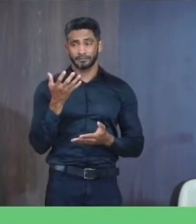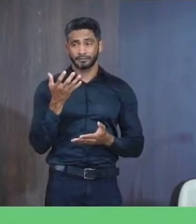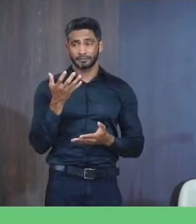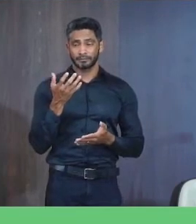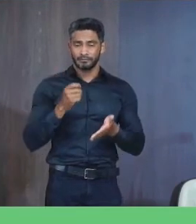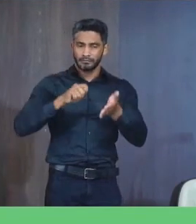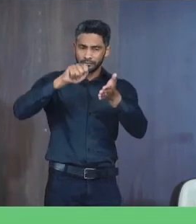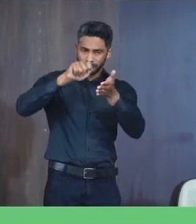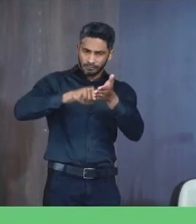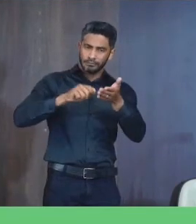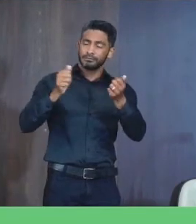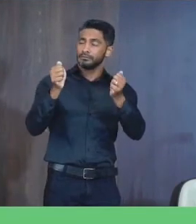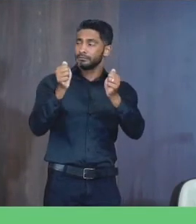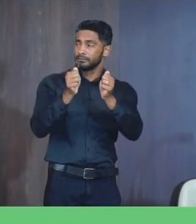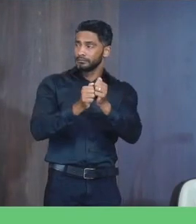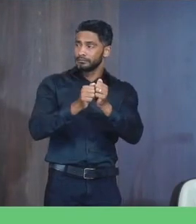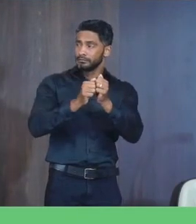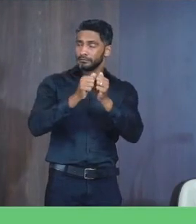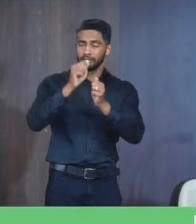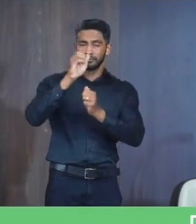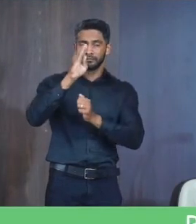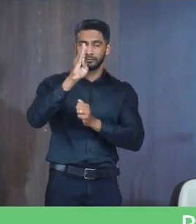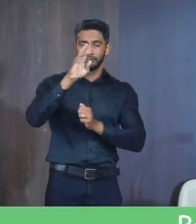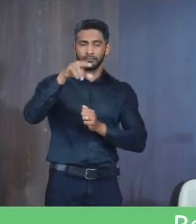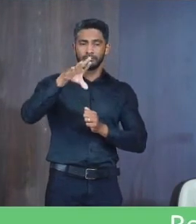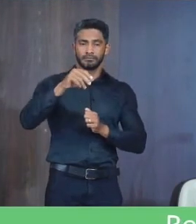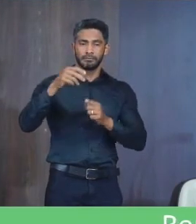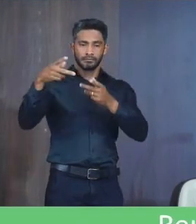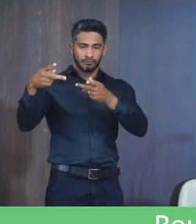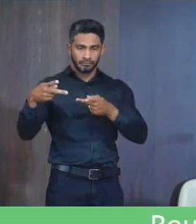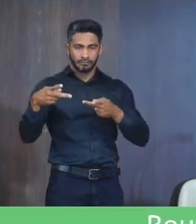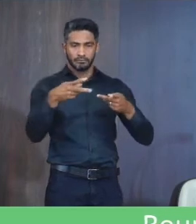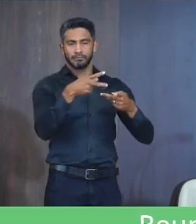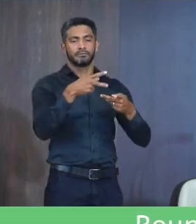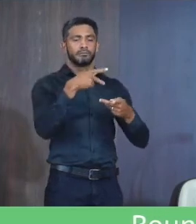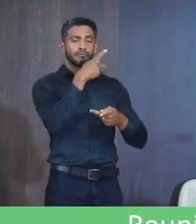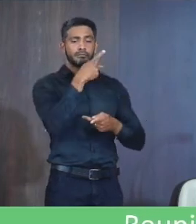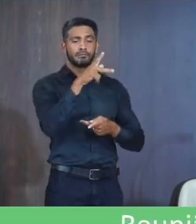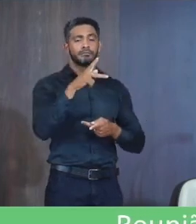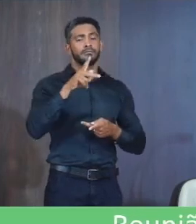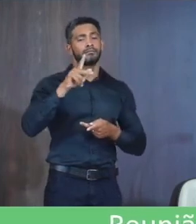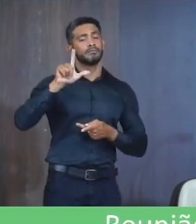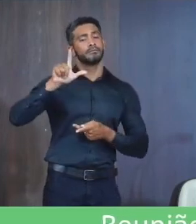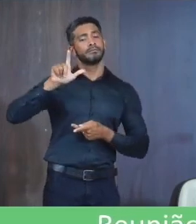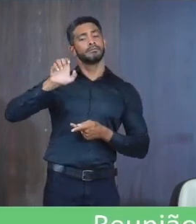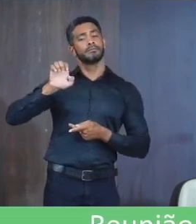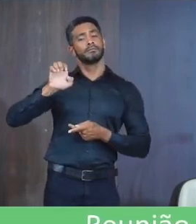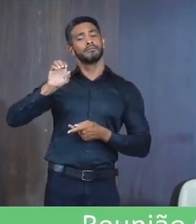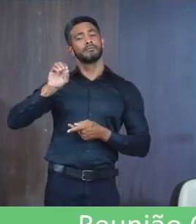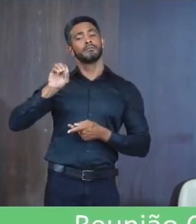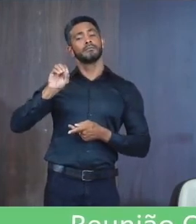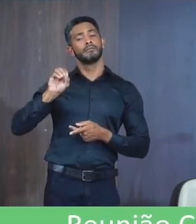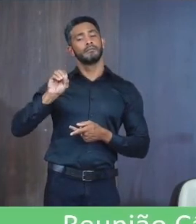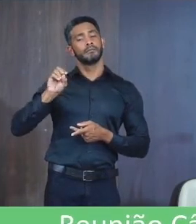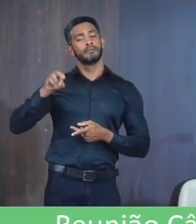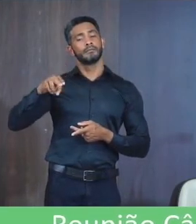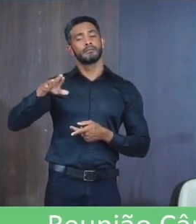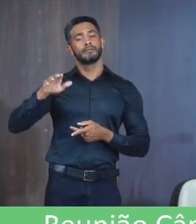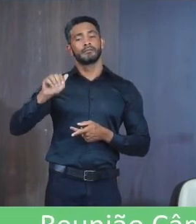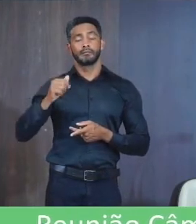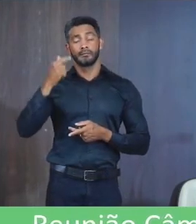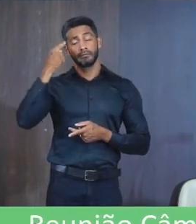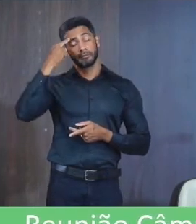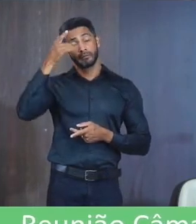Assinar contigo Bruno Esse convite Para o Leonardo Porque eu acho Que o povo De Janaúba Não pode pagar